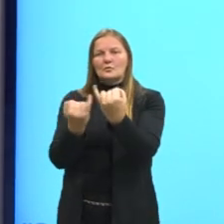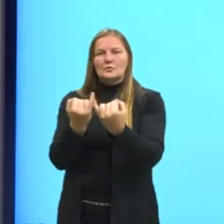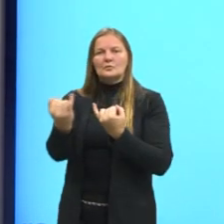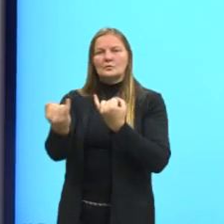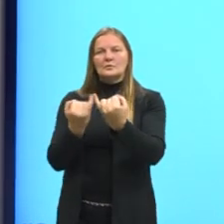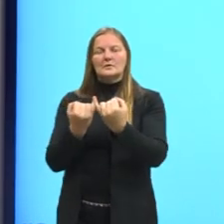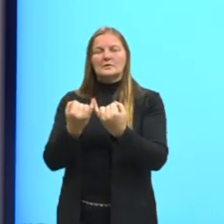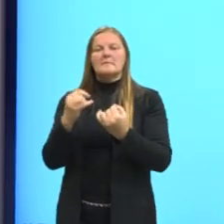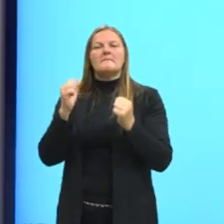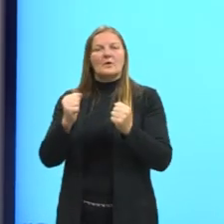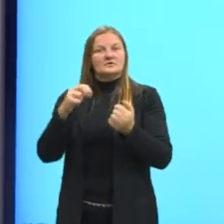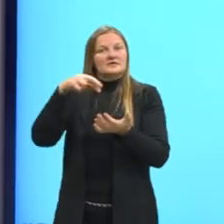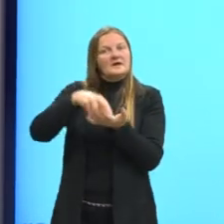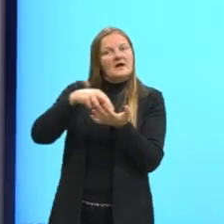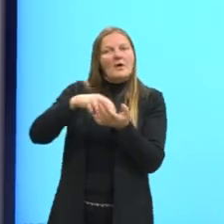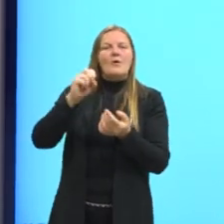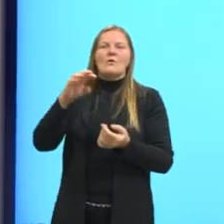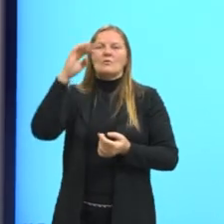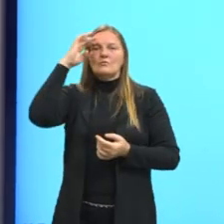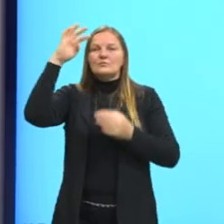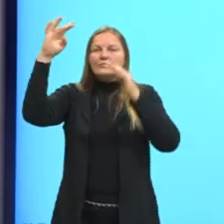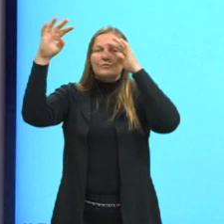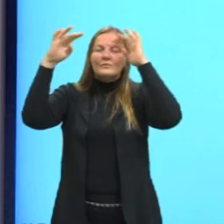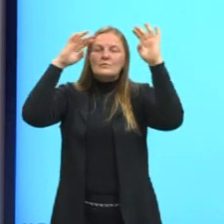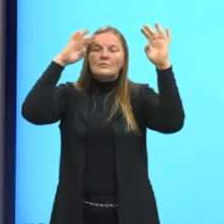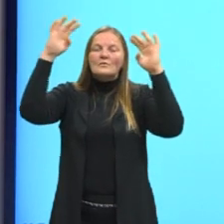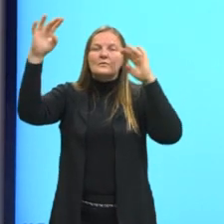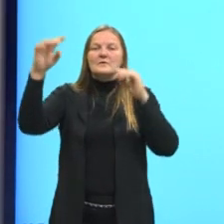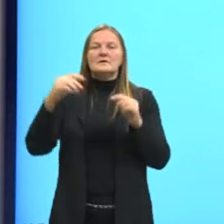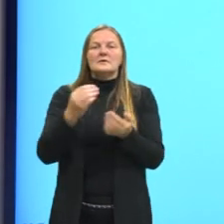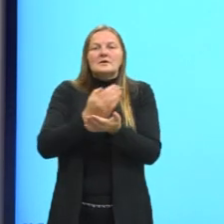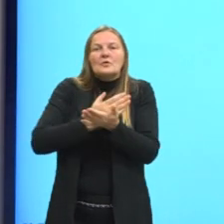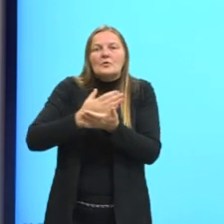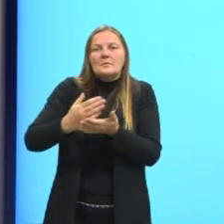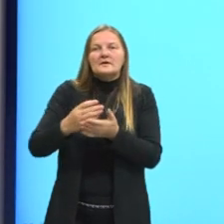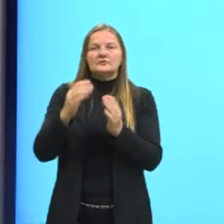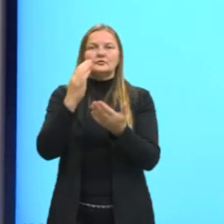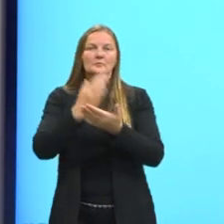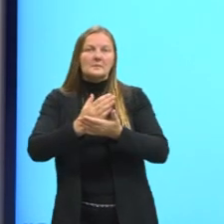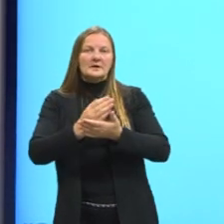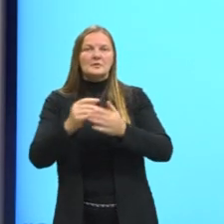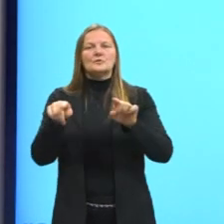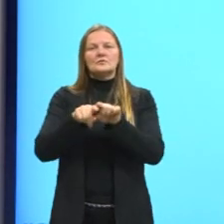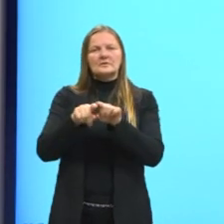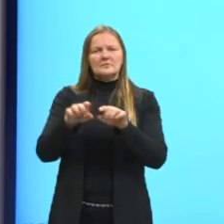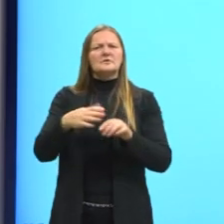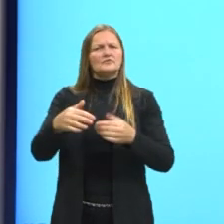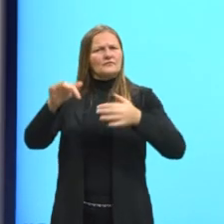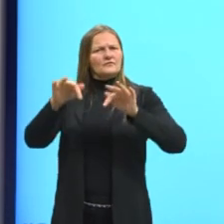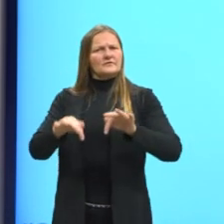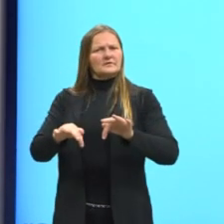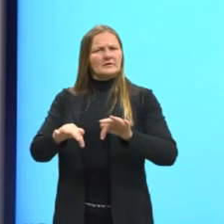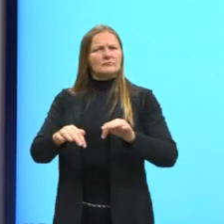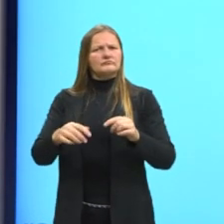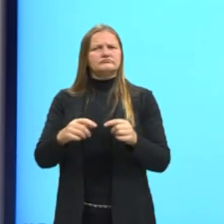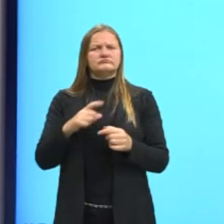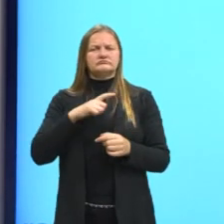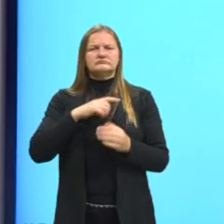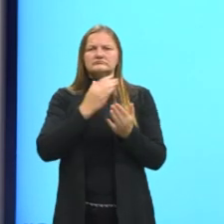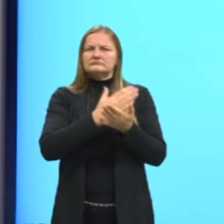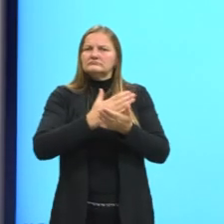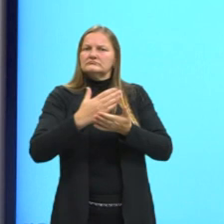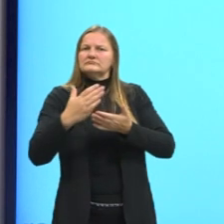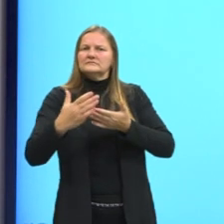ou imaginário. Esse vocativo pode estar no começo, no meio ou até mesmo no final da nossa sentença.